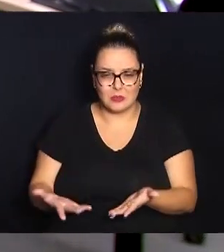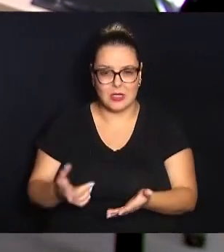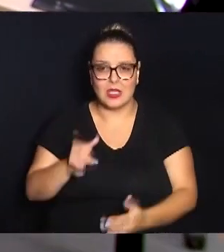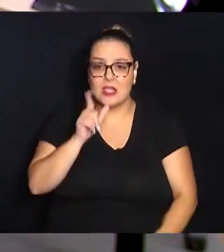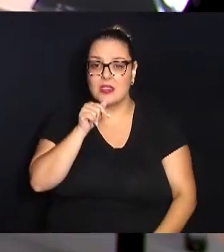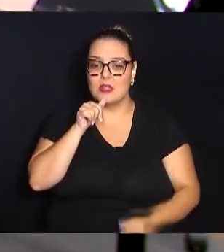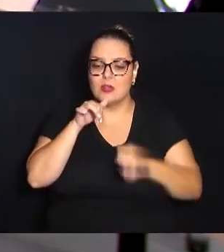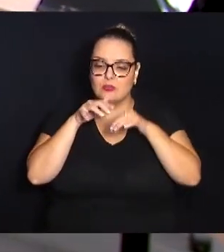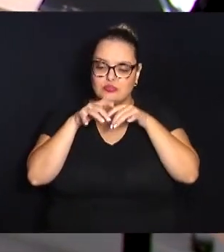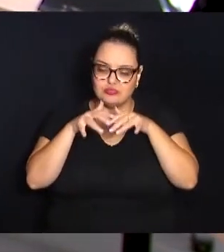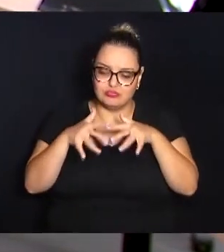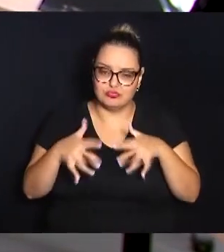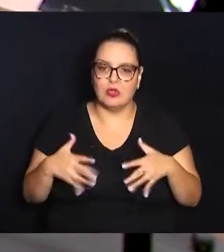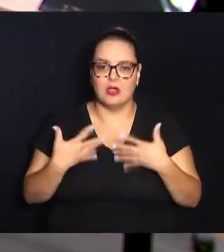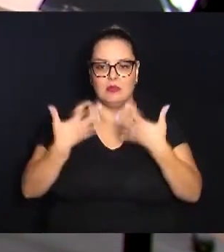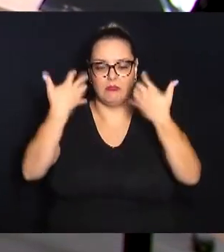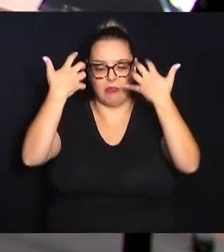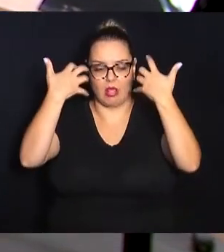prefeito Dário Saad a distribuição gratuita de água potável, prioritariamente por meios que não gerem resíduos